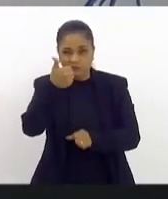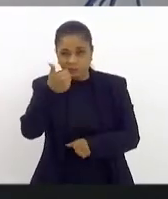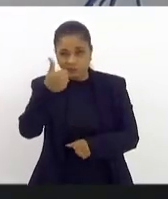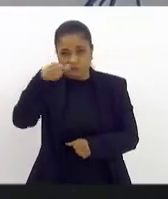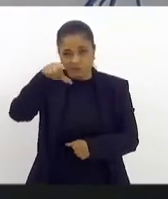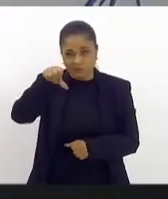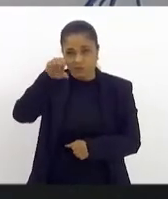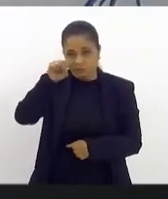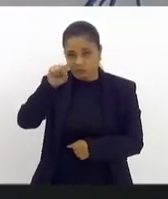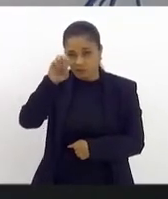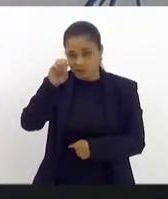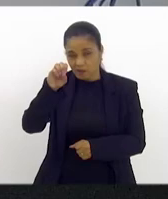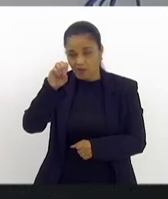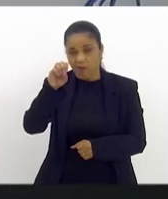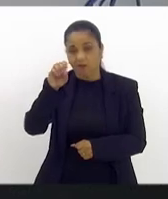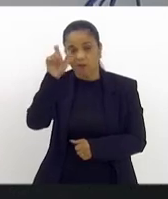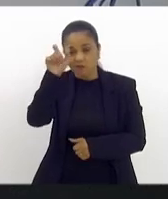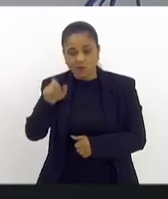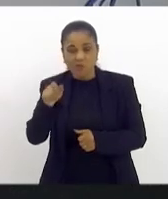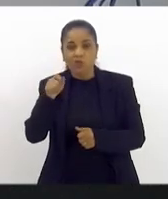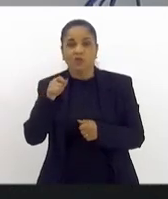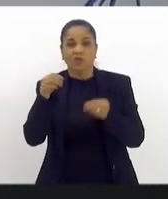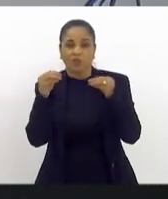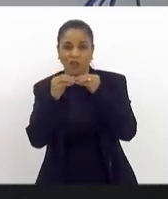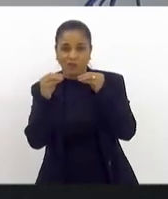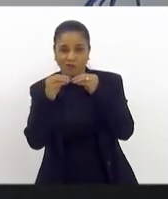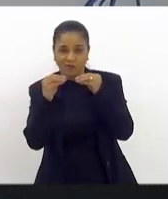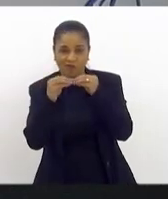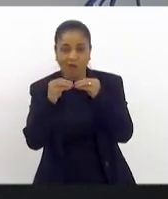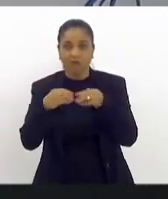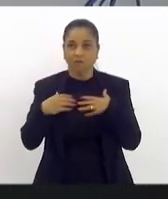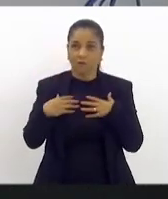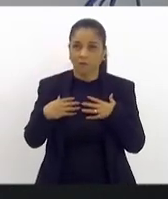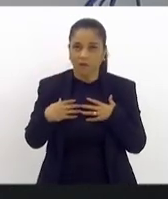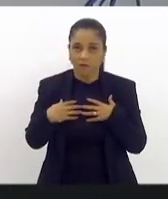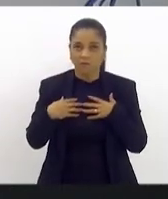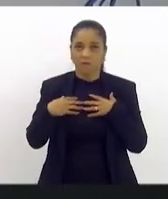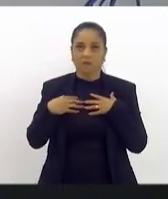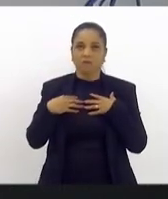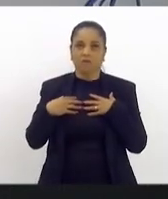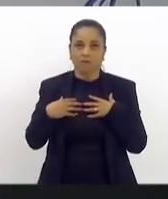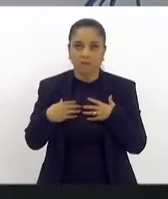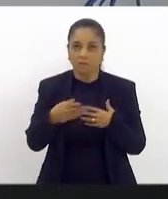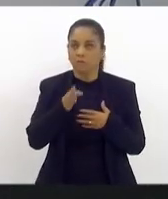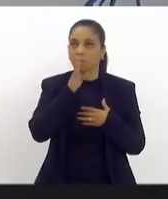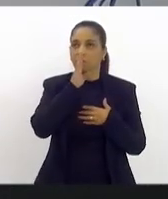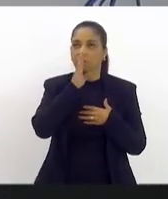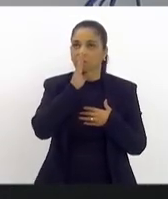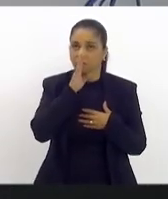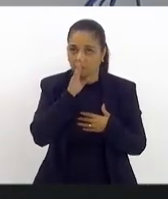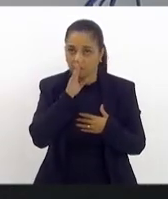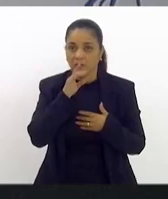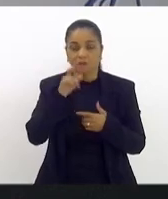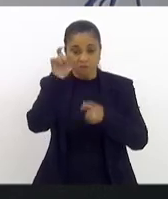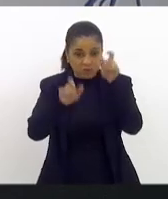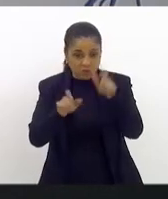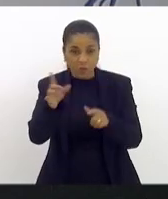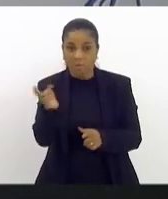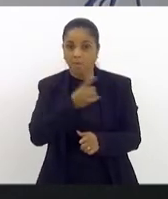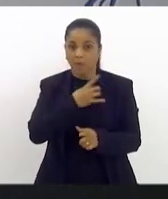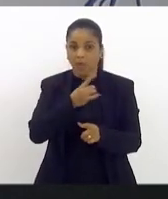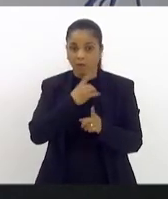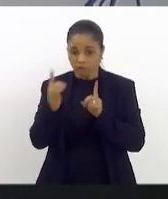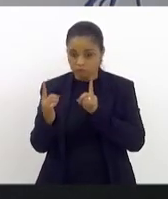novelas, que era aquela pessoa que ficava no canto da sala, se balançando, sem falar com ninguém, e todo mundo tinha medo de chegar perto. E aí,